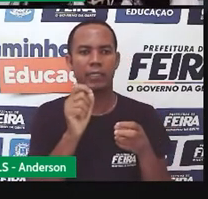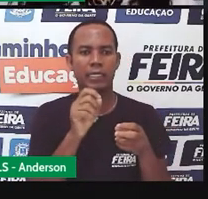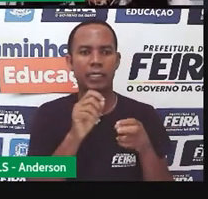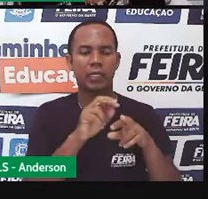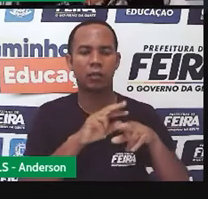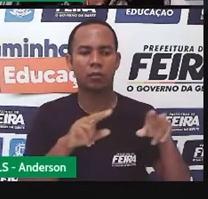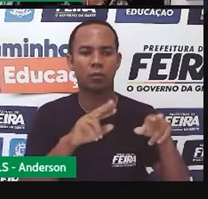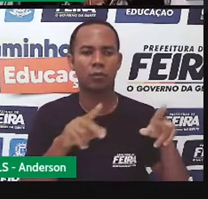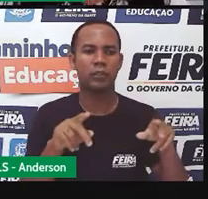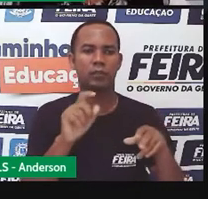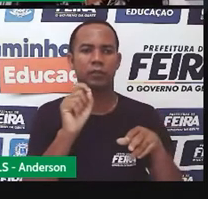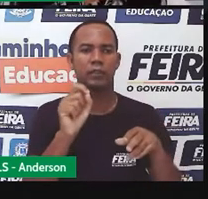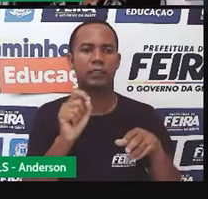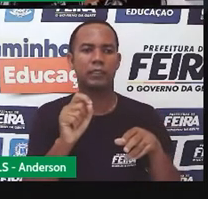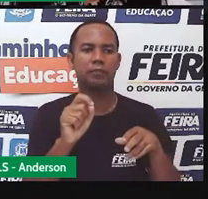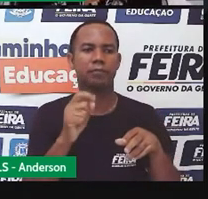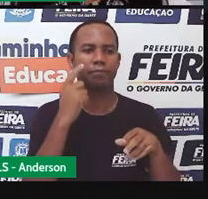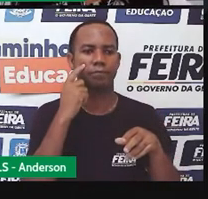de sair no noticiário?